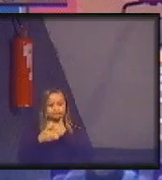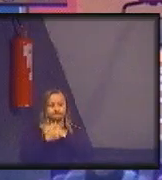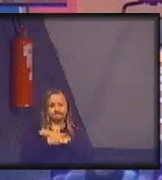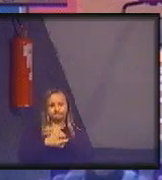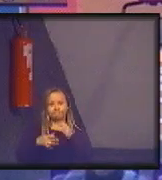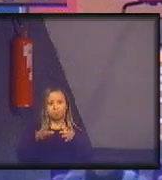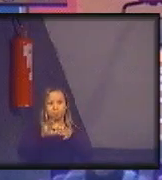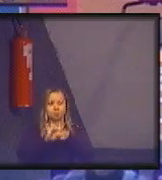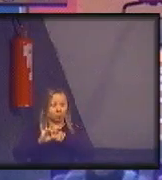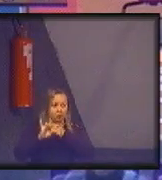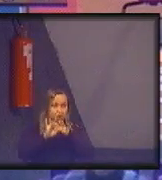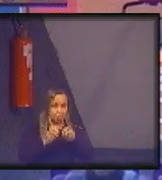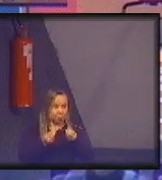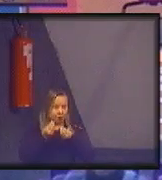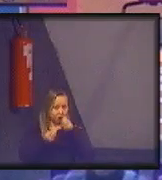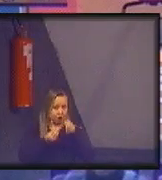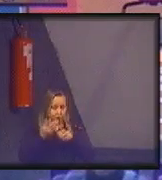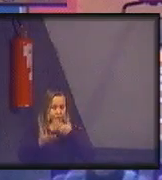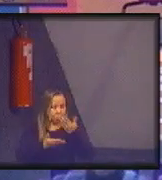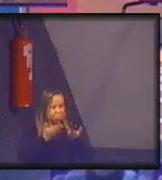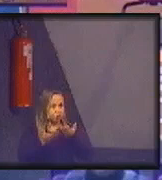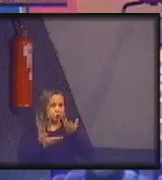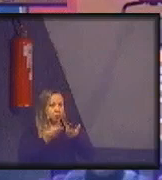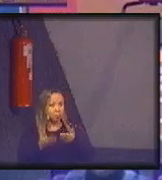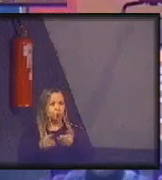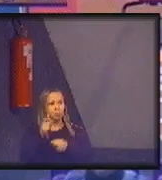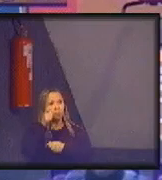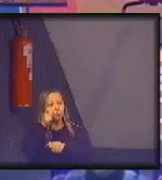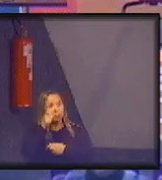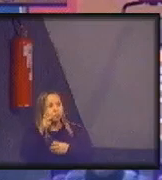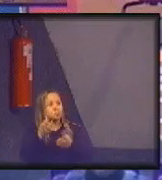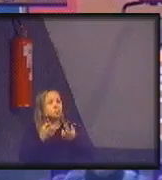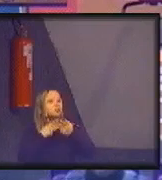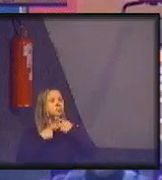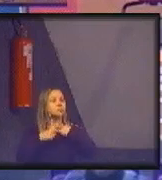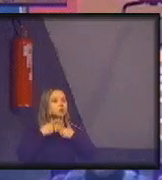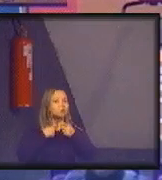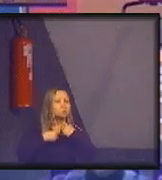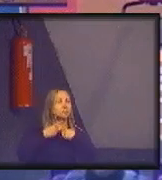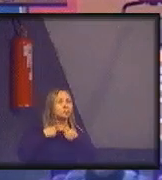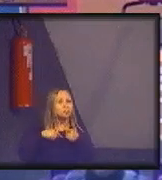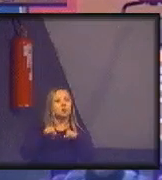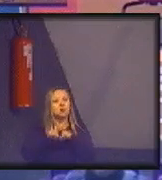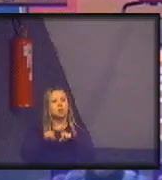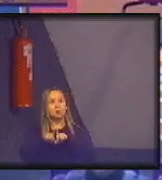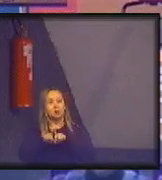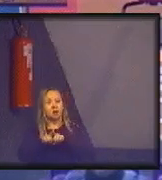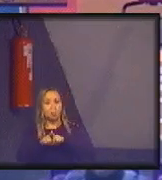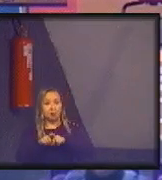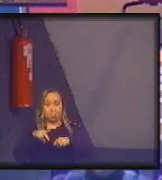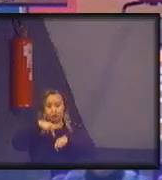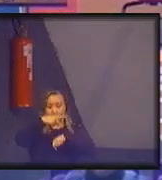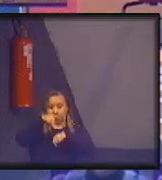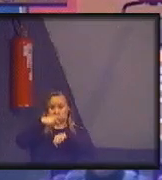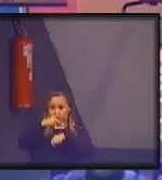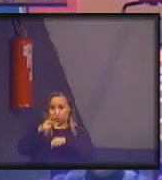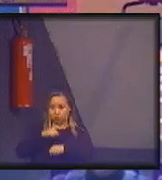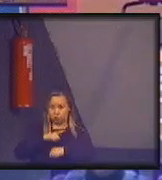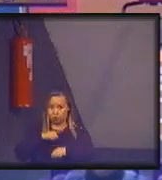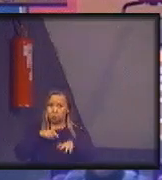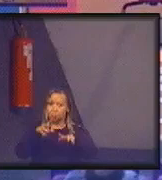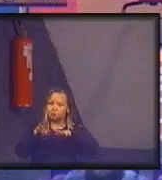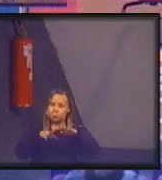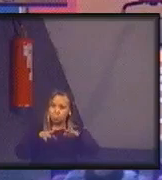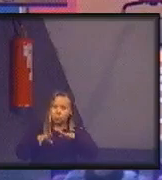e como você articula os interesses e as ações que têm que ser movidas